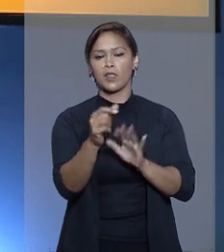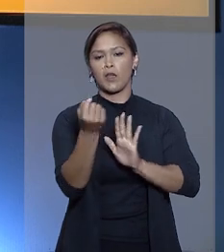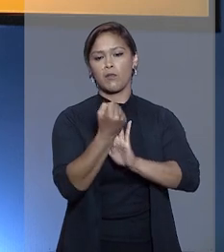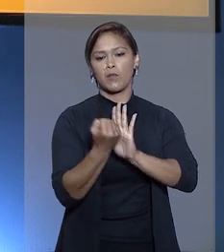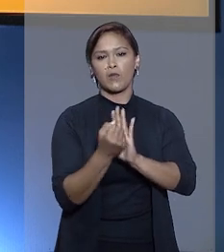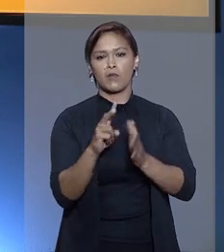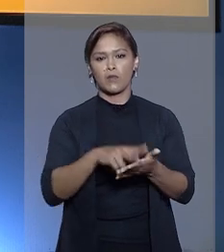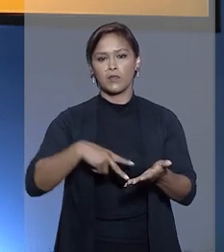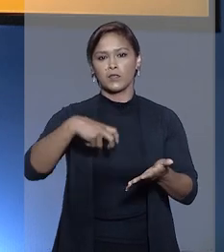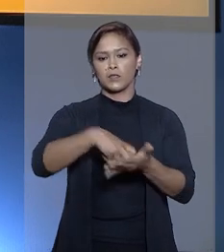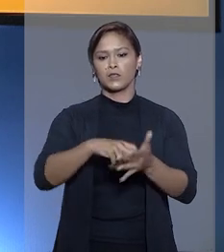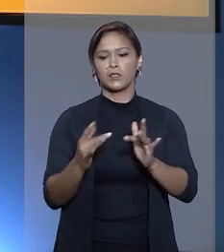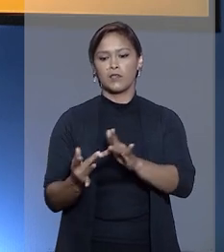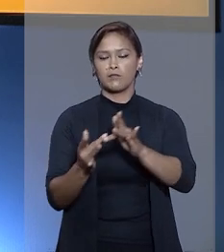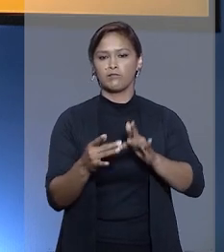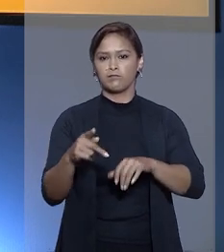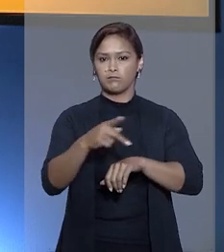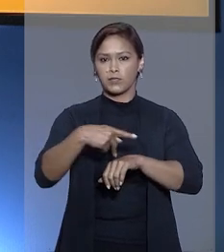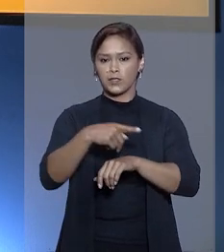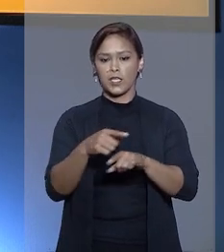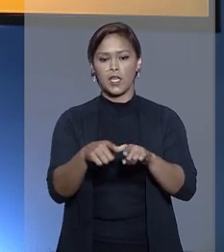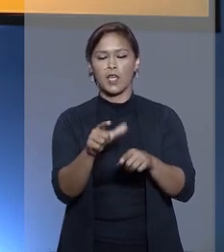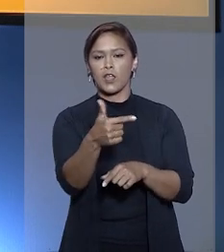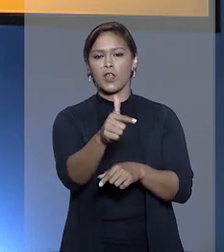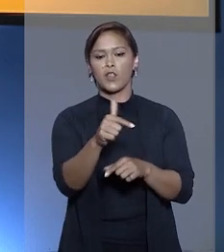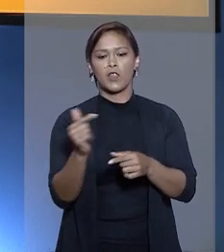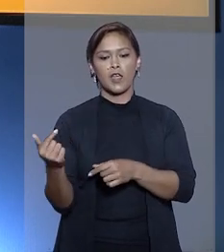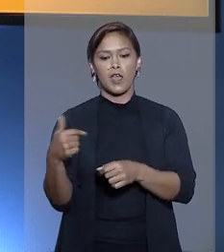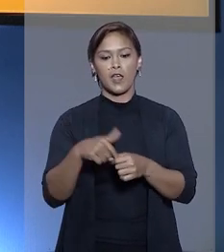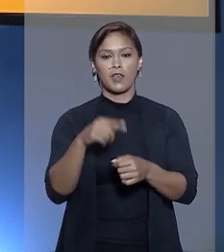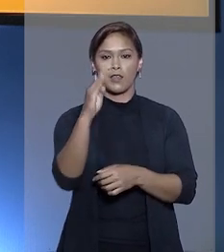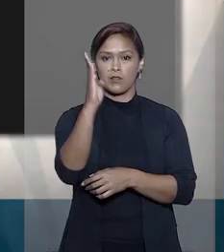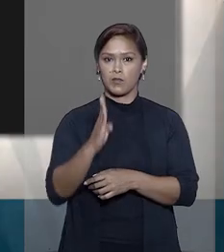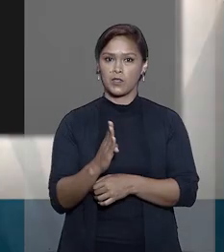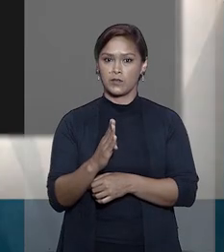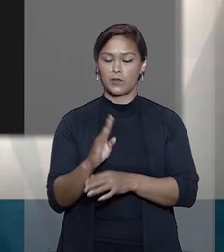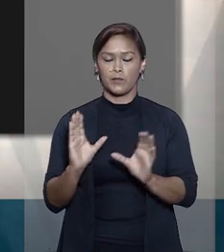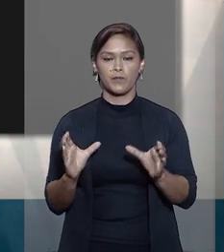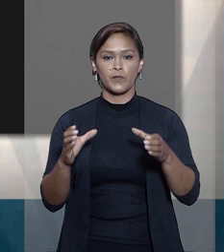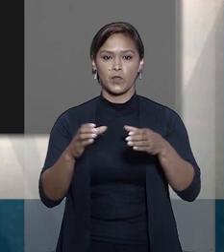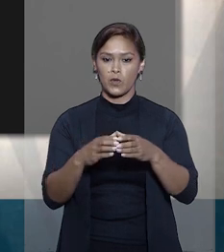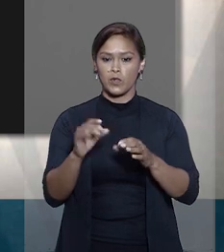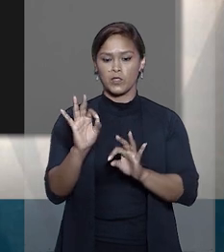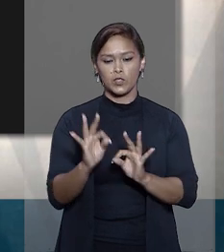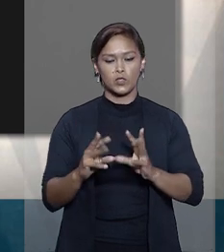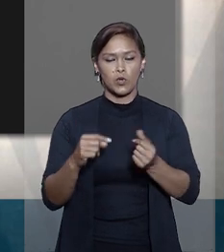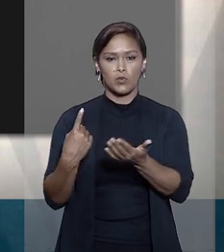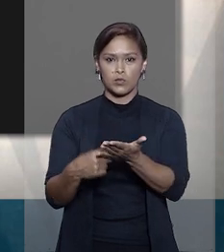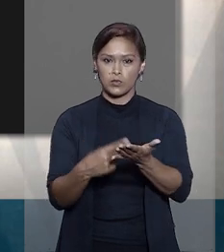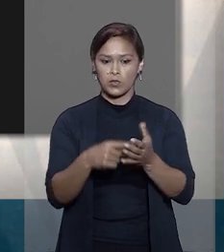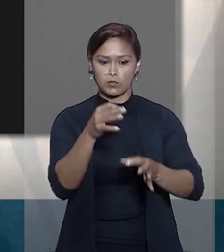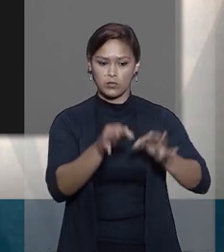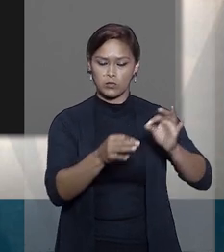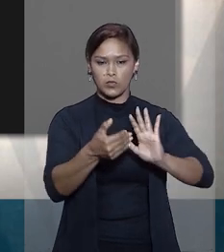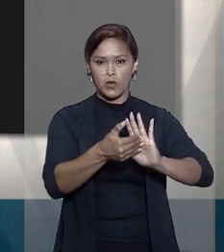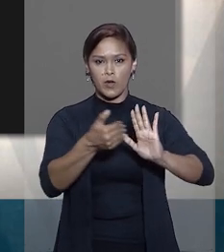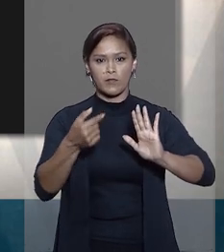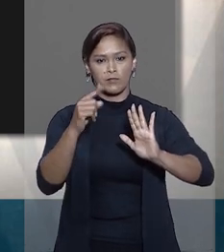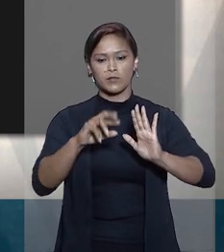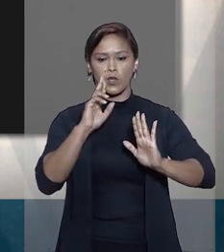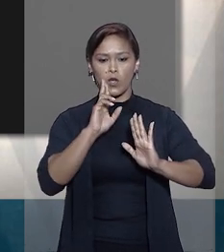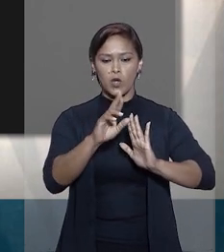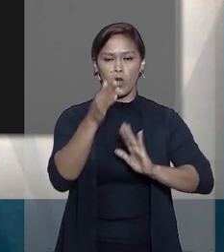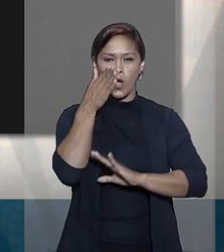homologaram sentença estrangeira que não teria efeitos no Brasil. O colegiado por unanimidade julgou extinto, sem